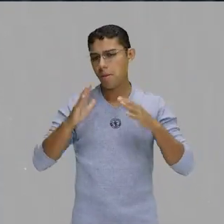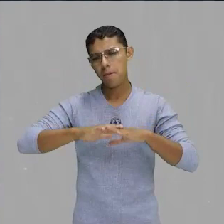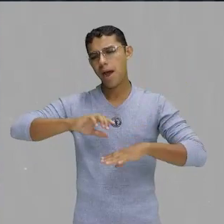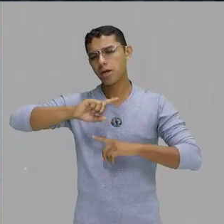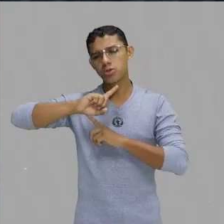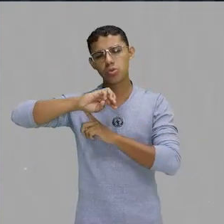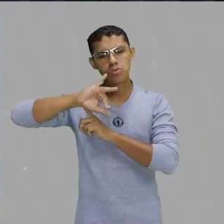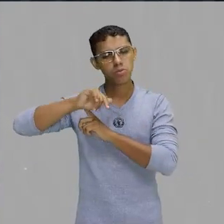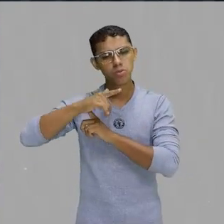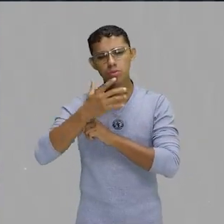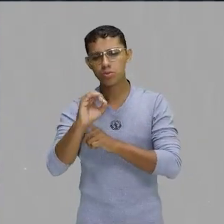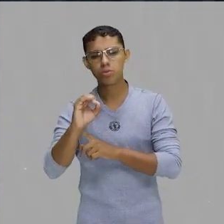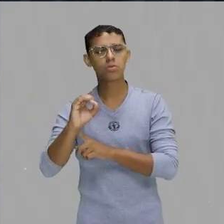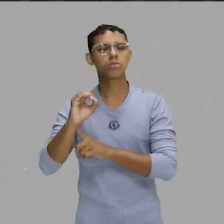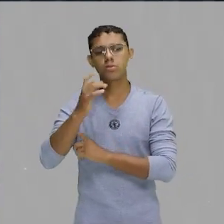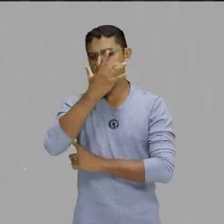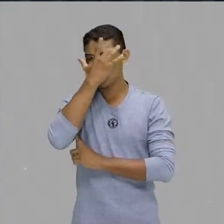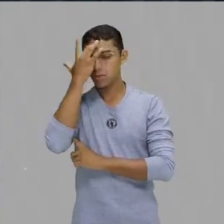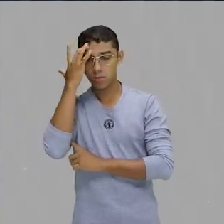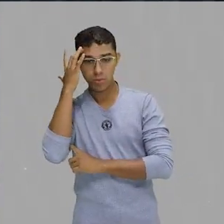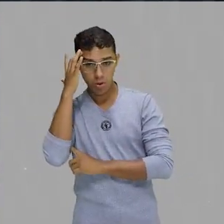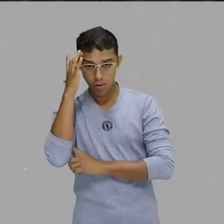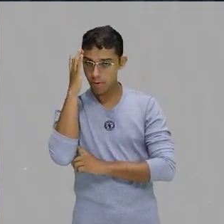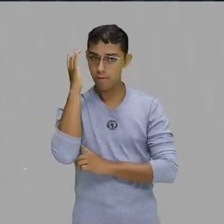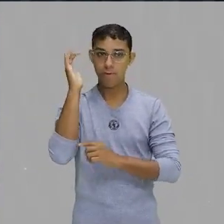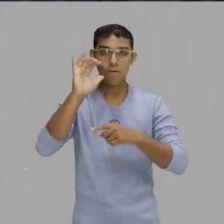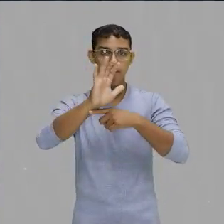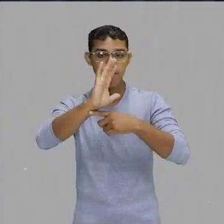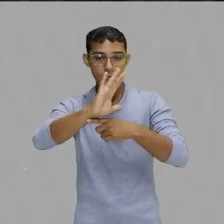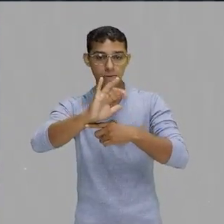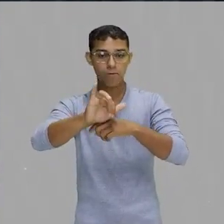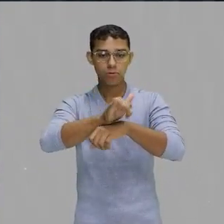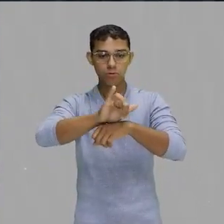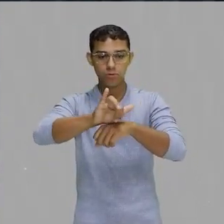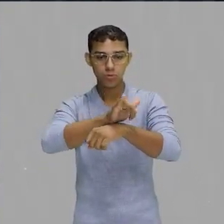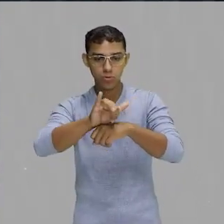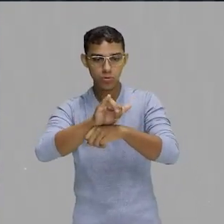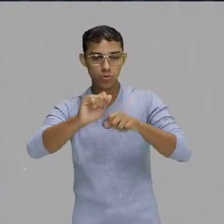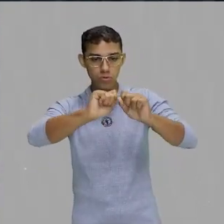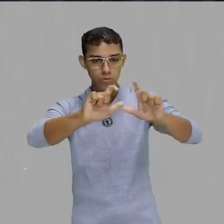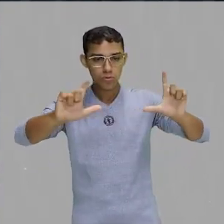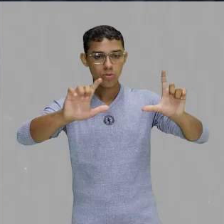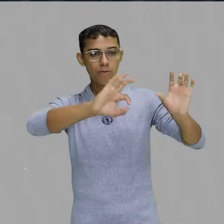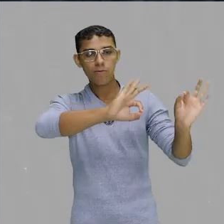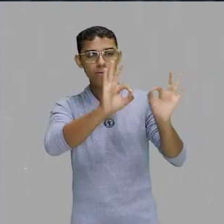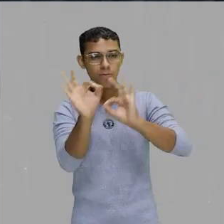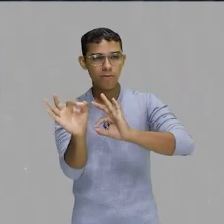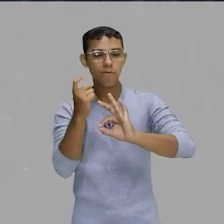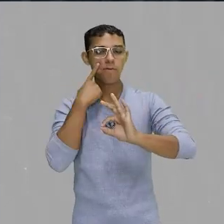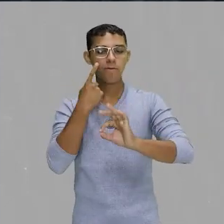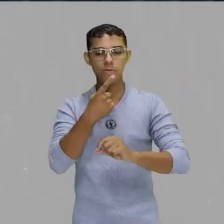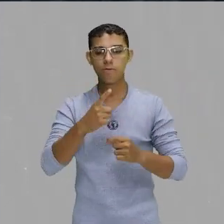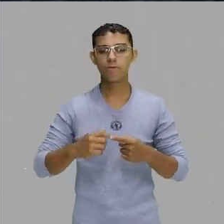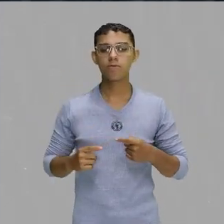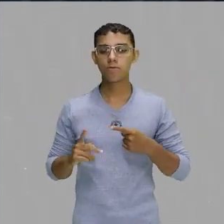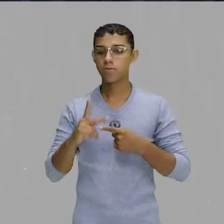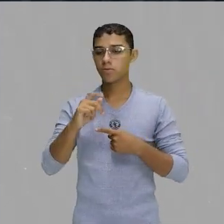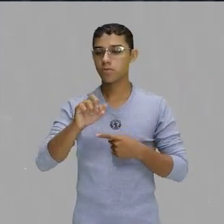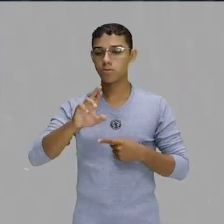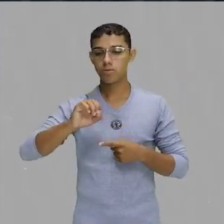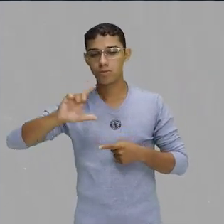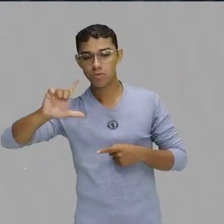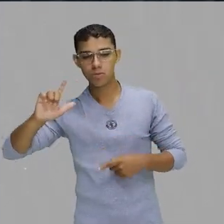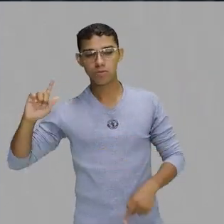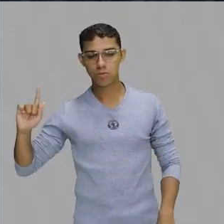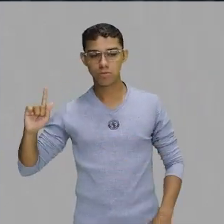visualizações no YouTube, tá? Carol G e Nick Miná são consagrados